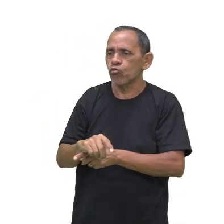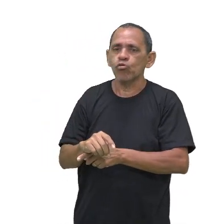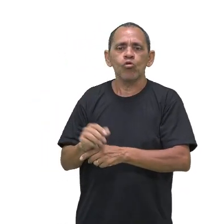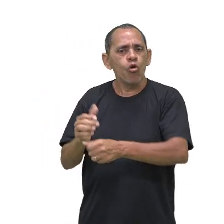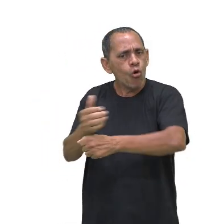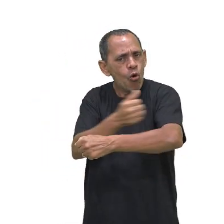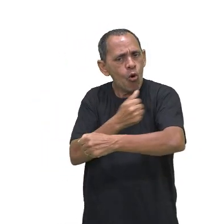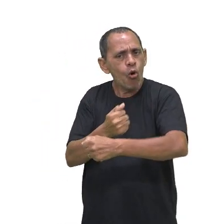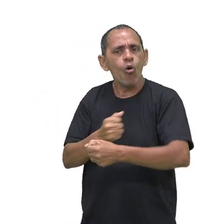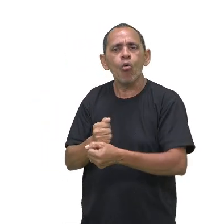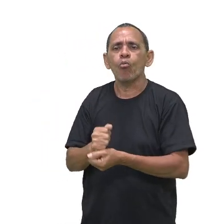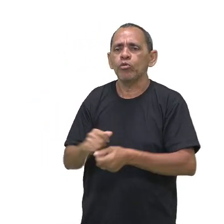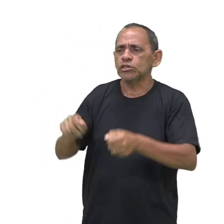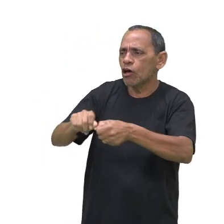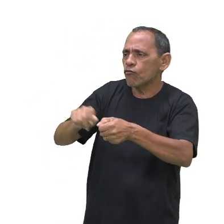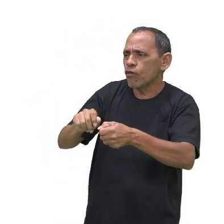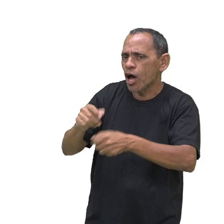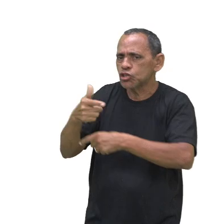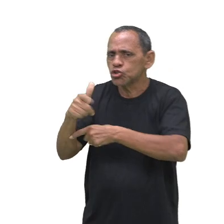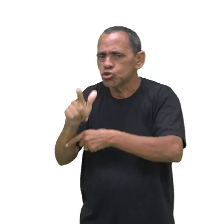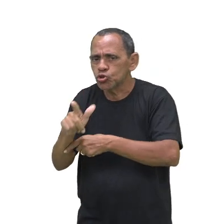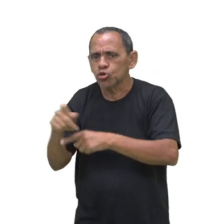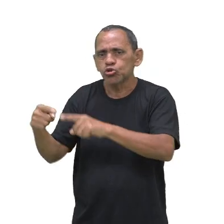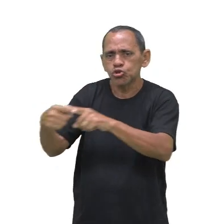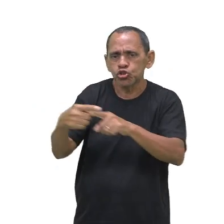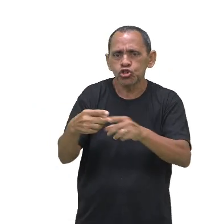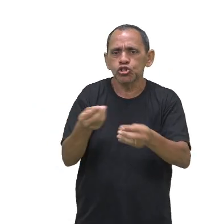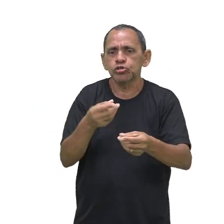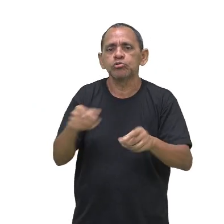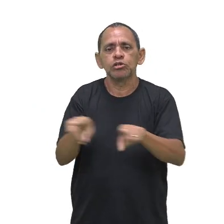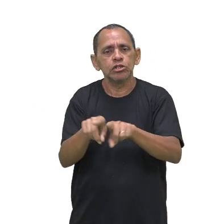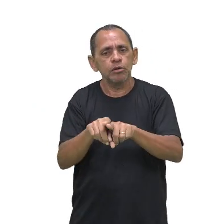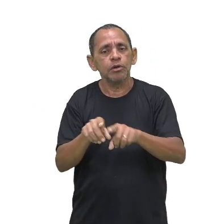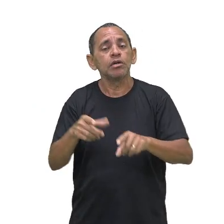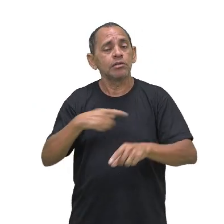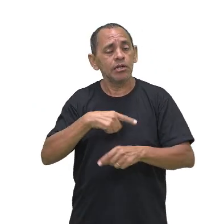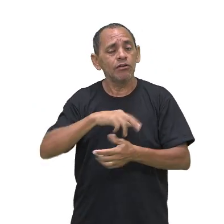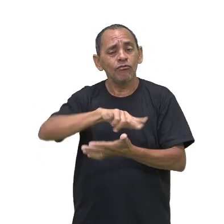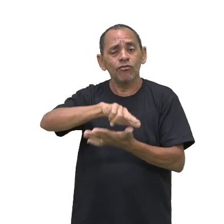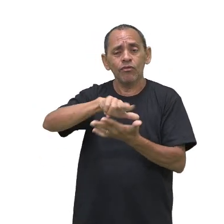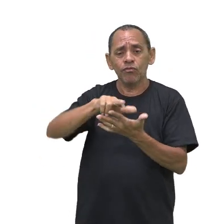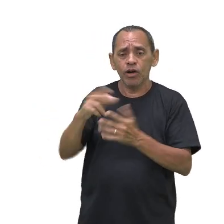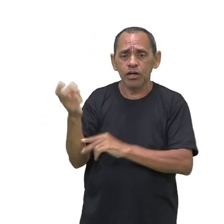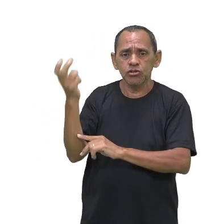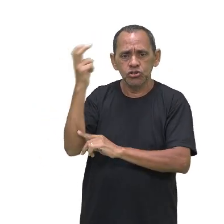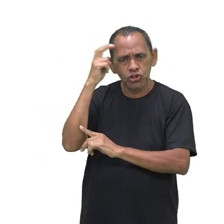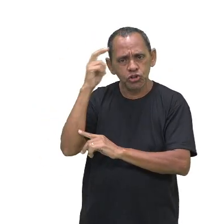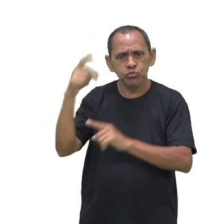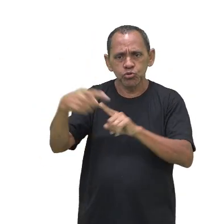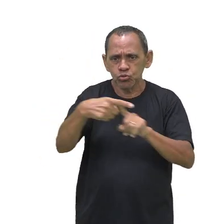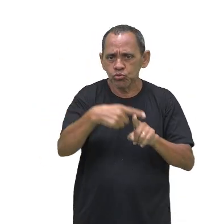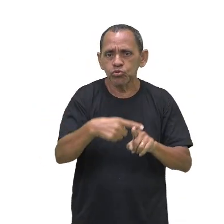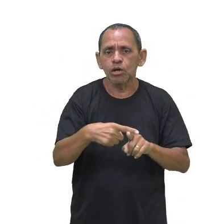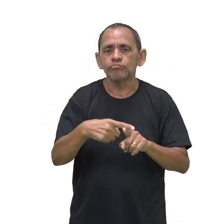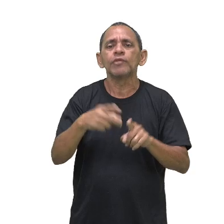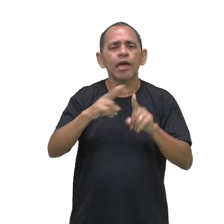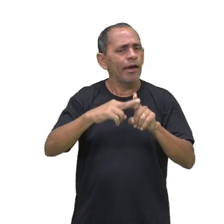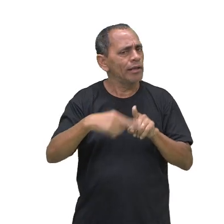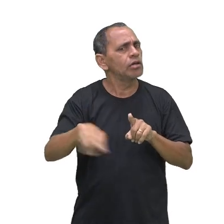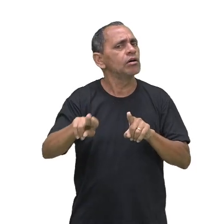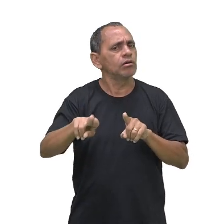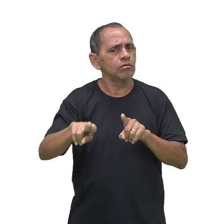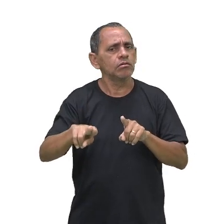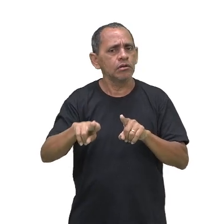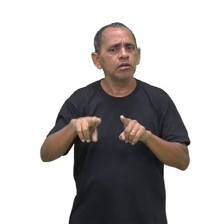é comida? Tudo é comida. Mas aí existe a diversidade cultural. A religião. Sim, temos